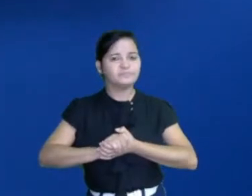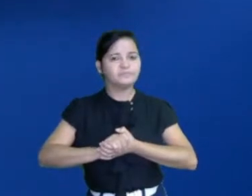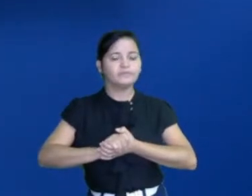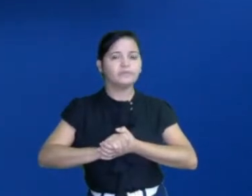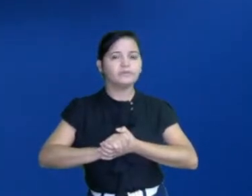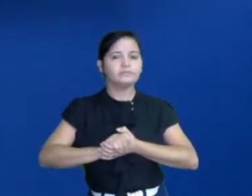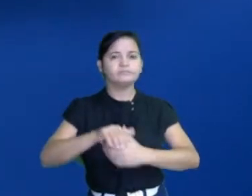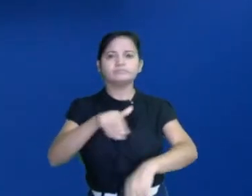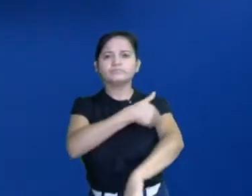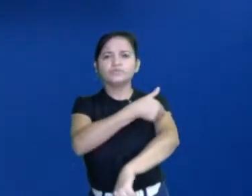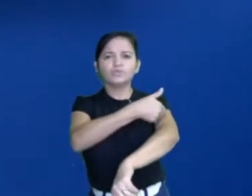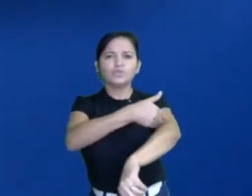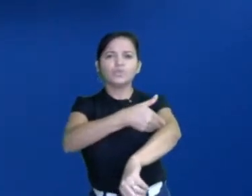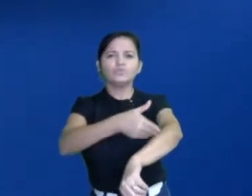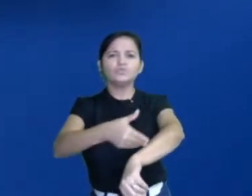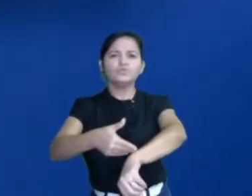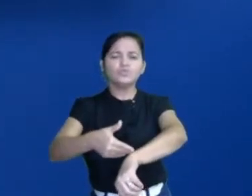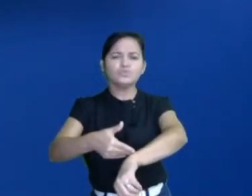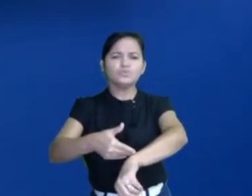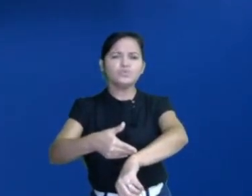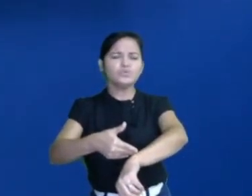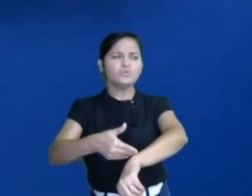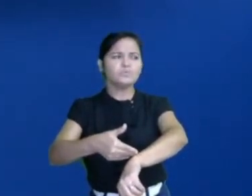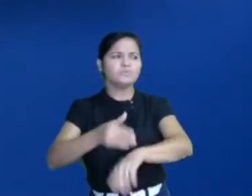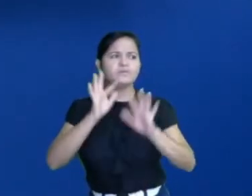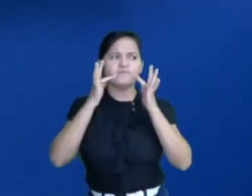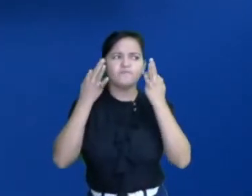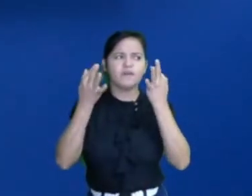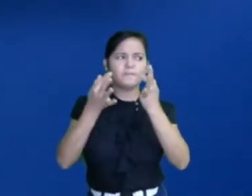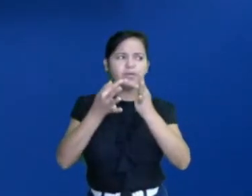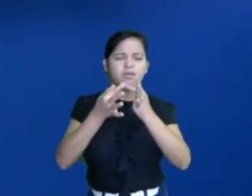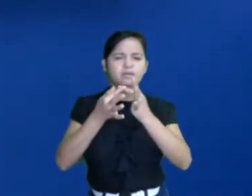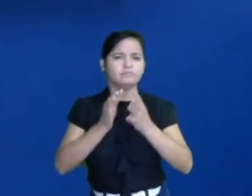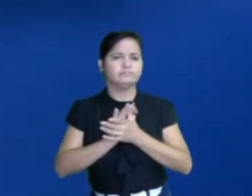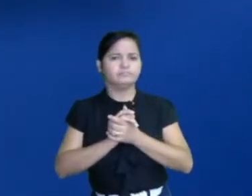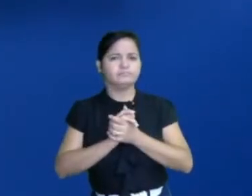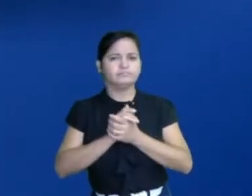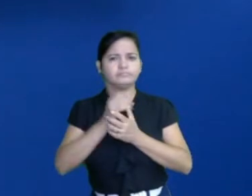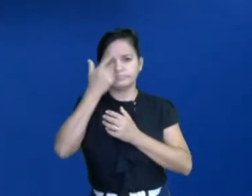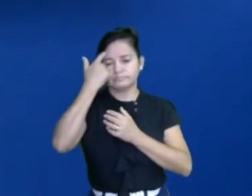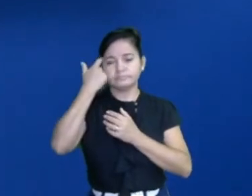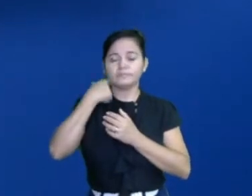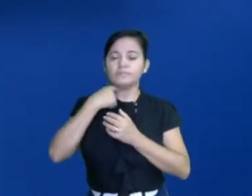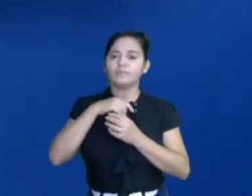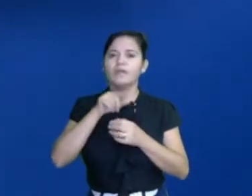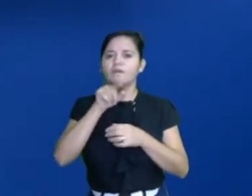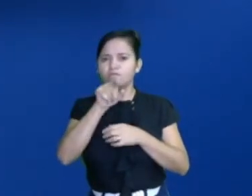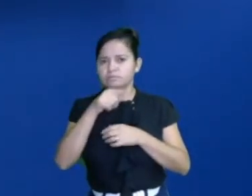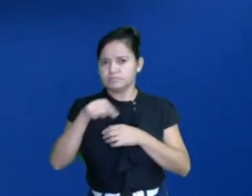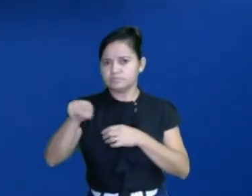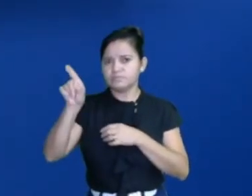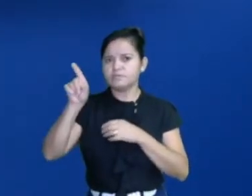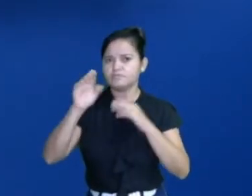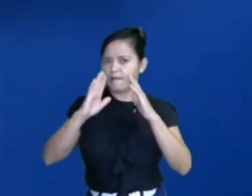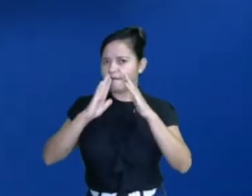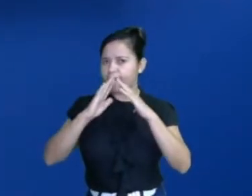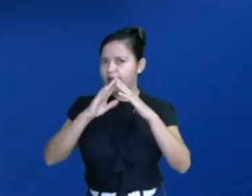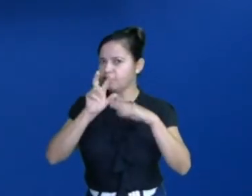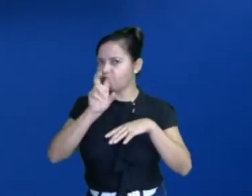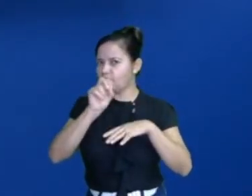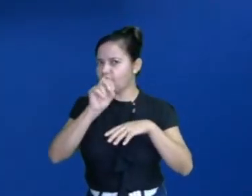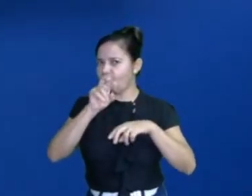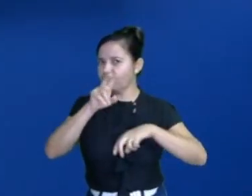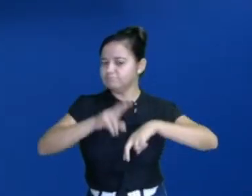Hábitos e costumes das famílias. Quem aqui nunca foi pra casa da avó em época de São